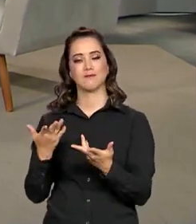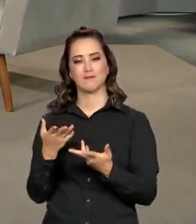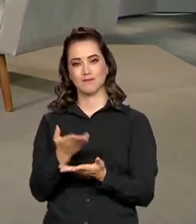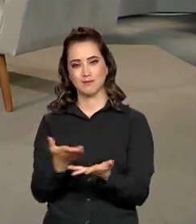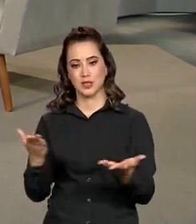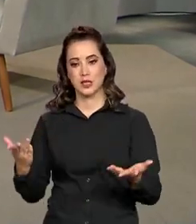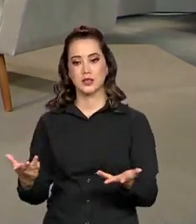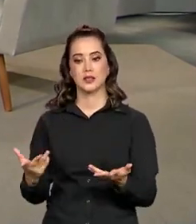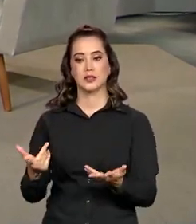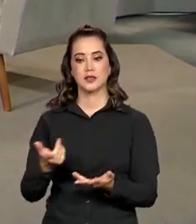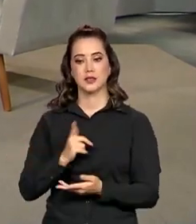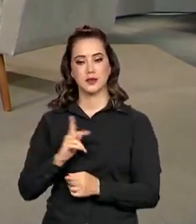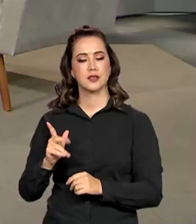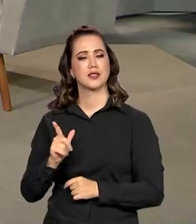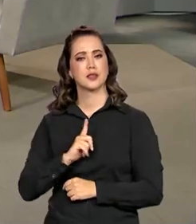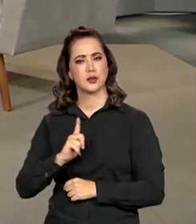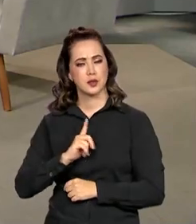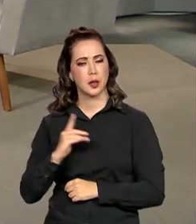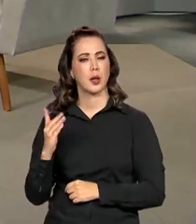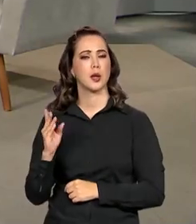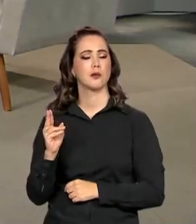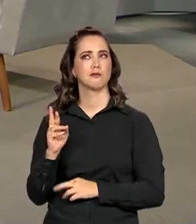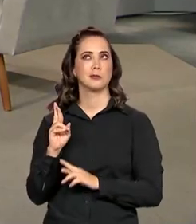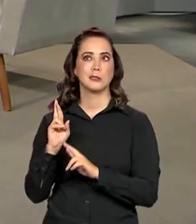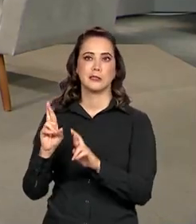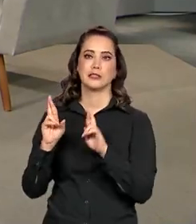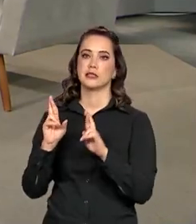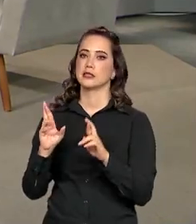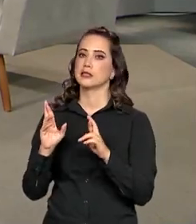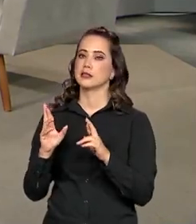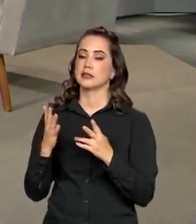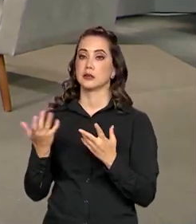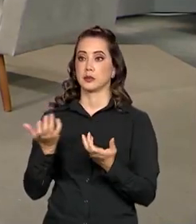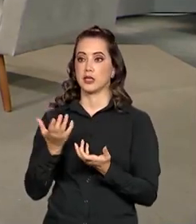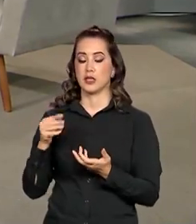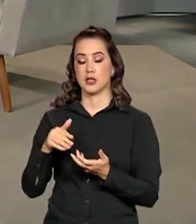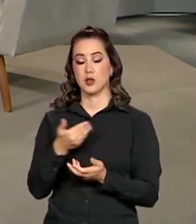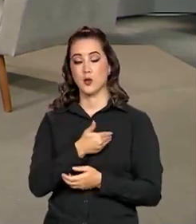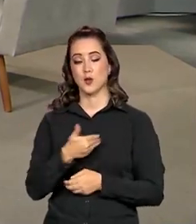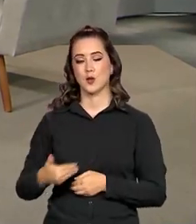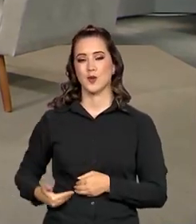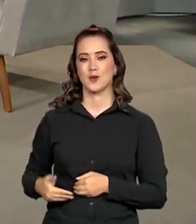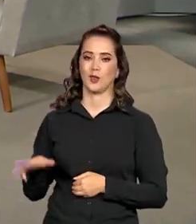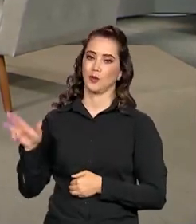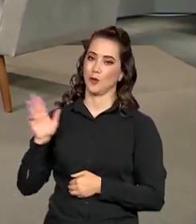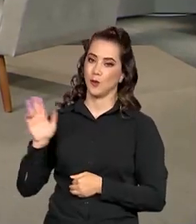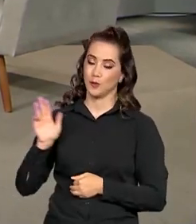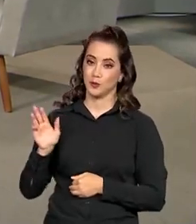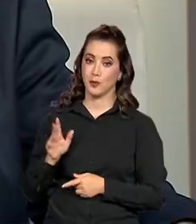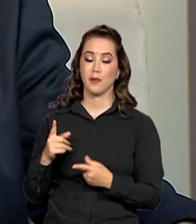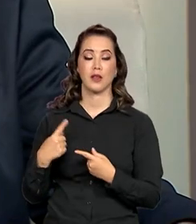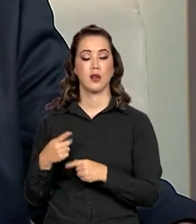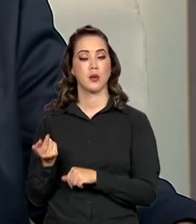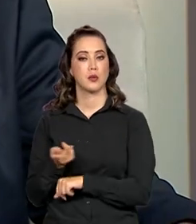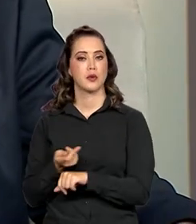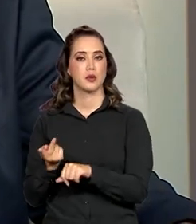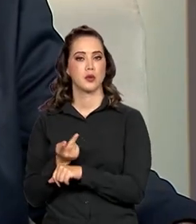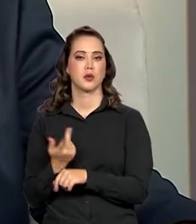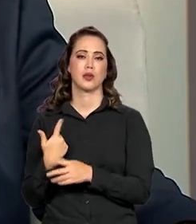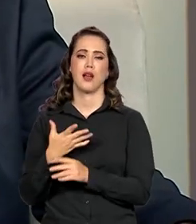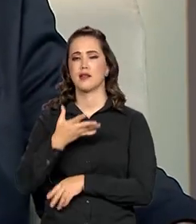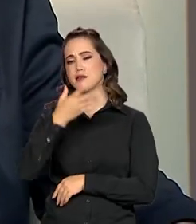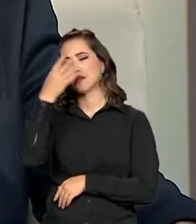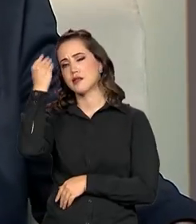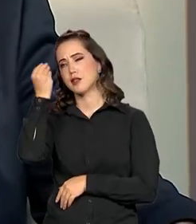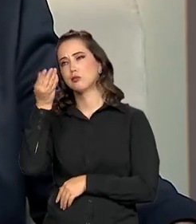é que tem seguramente uma grande expectativa com o governo dirigido pelo presidente Lula, buscar deixar para trás